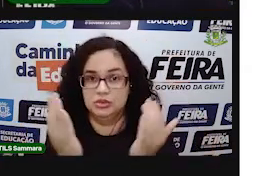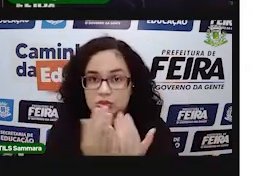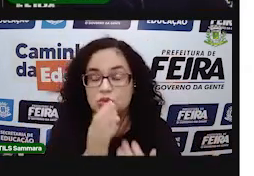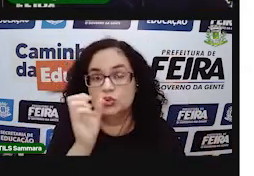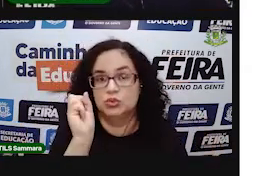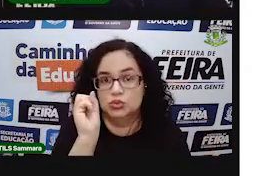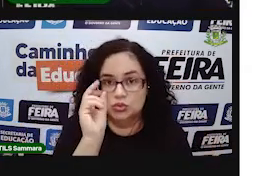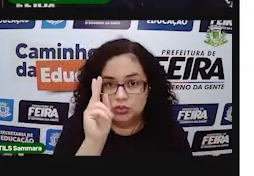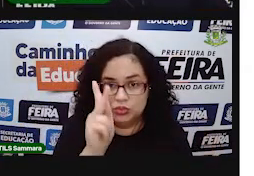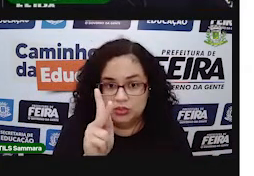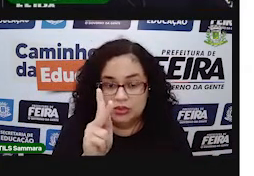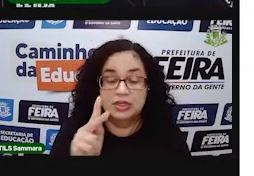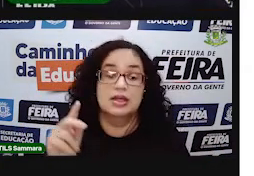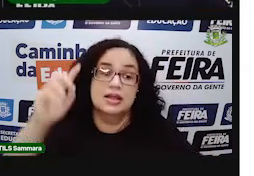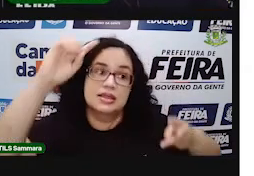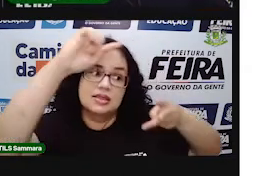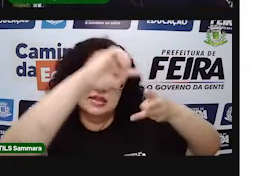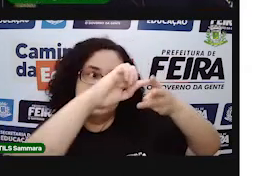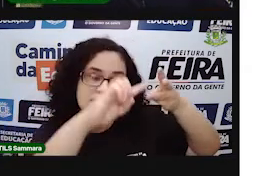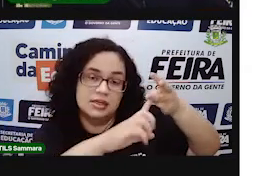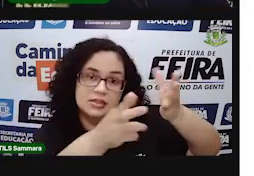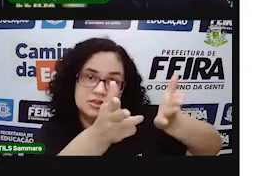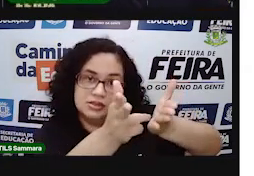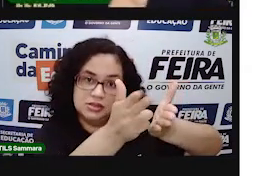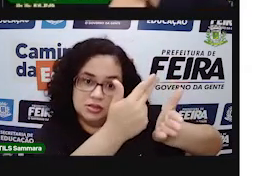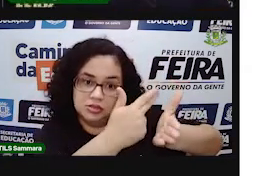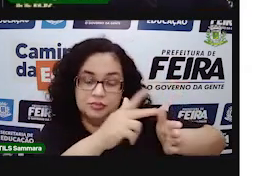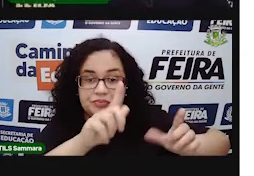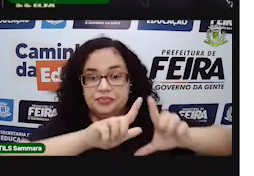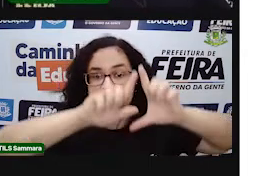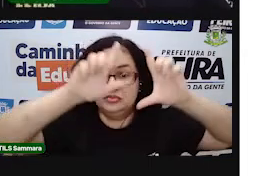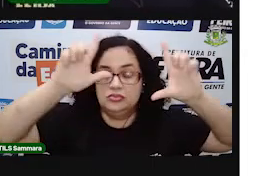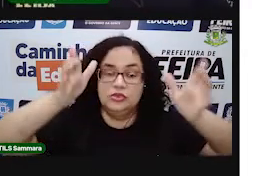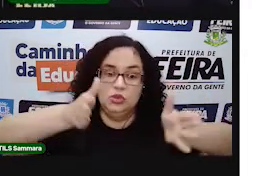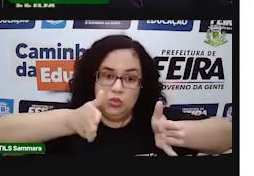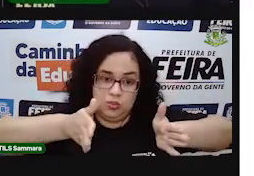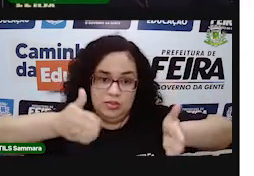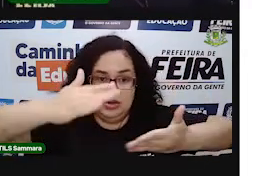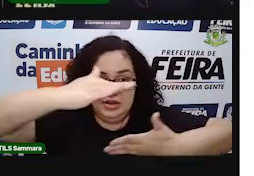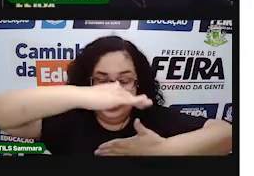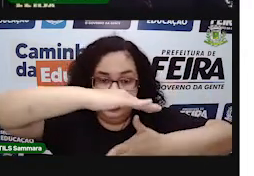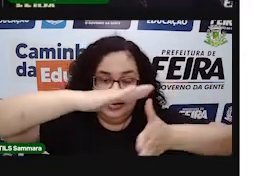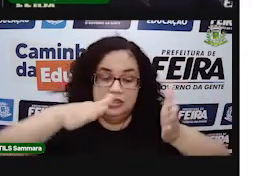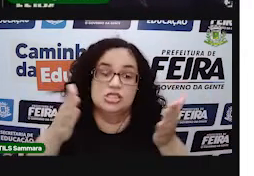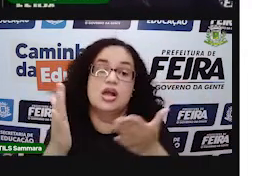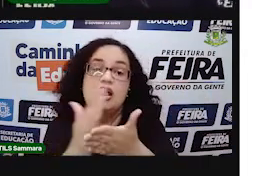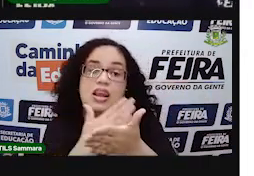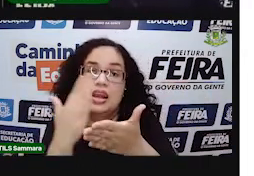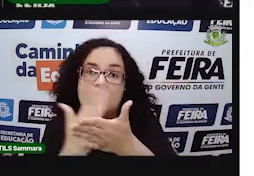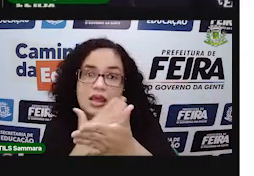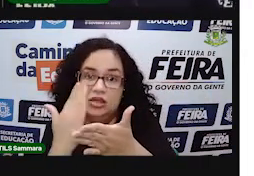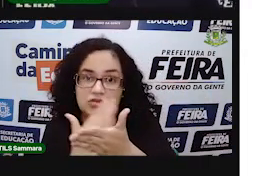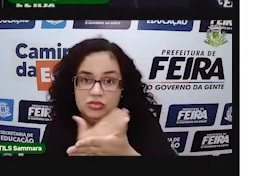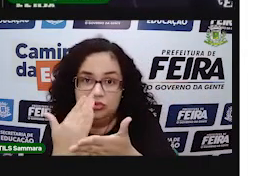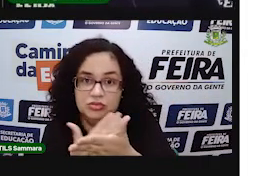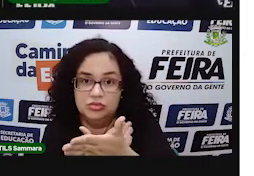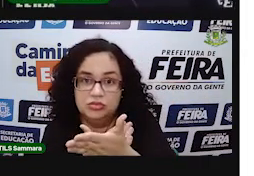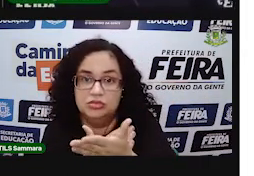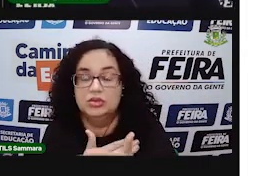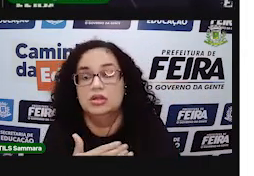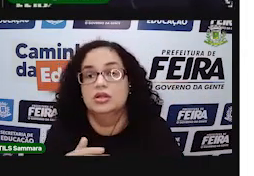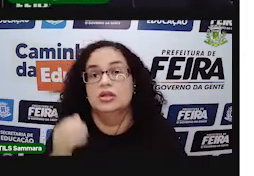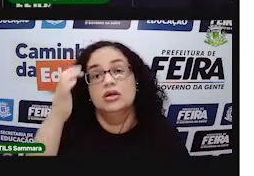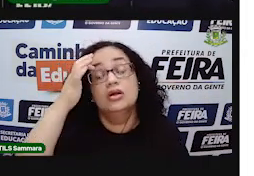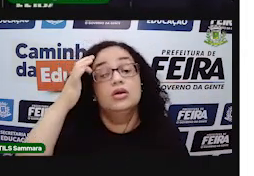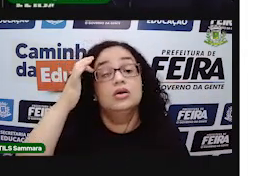coisa também de corpos redondos, tá? Então, três figurinhas aparecendo aí na sua tela. Uma caixa, livros,